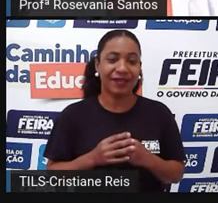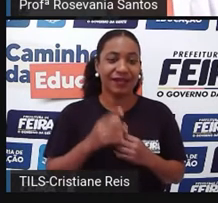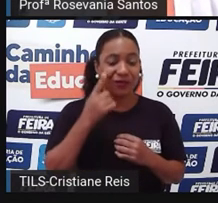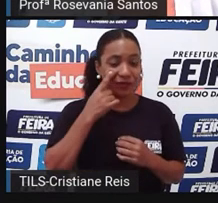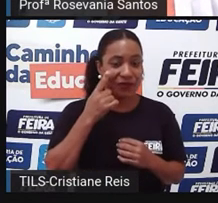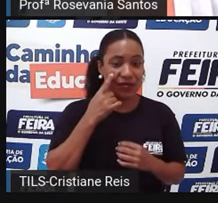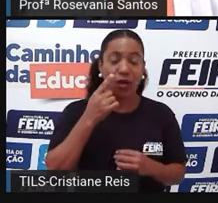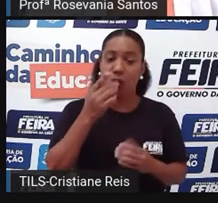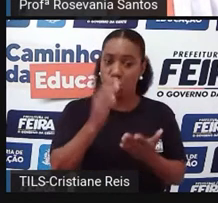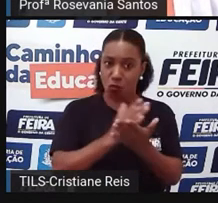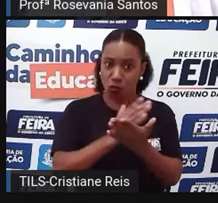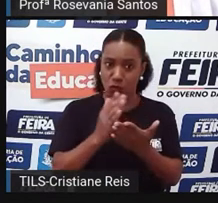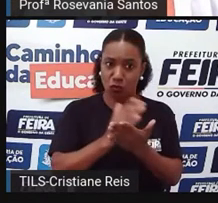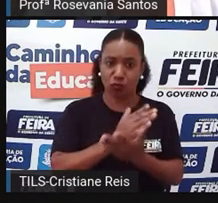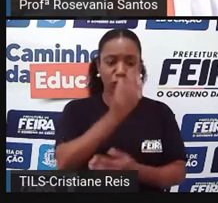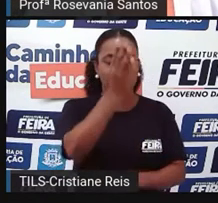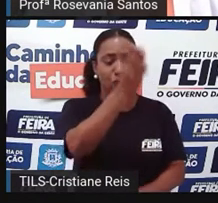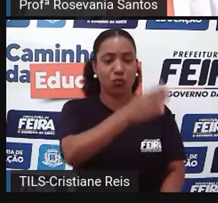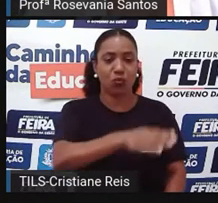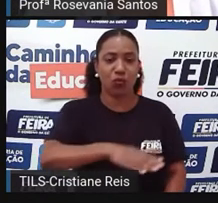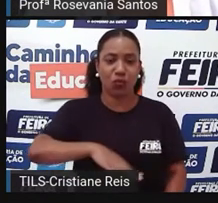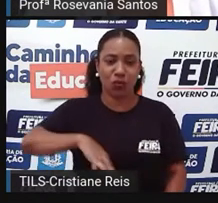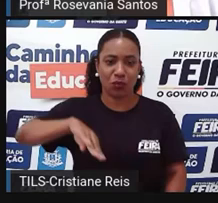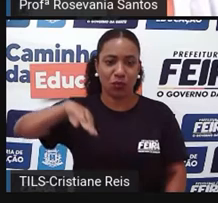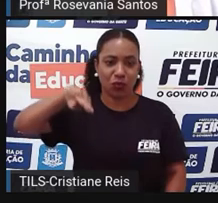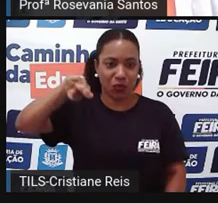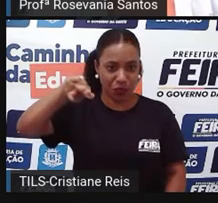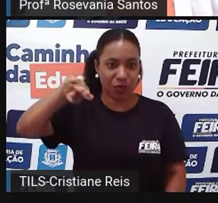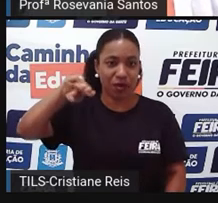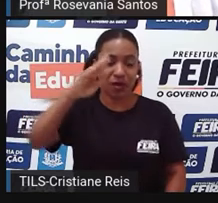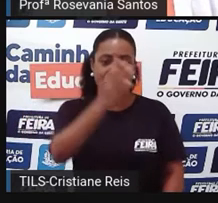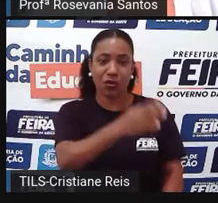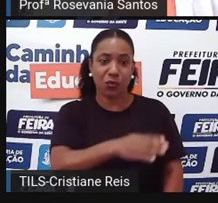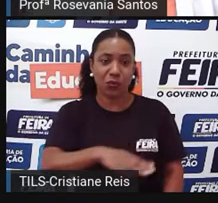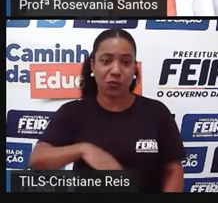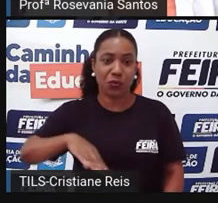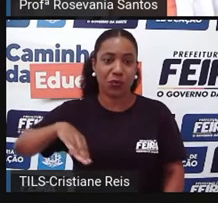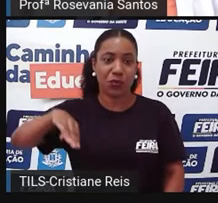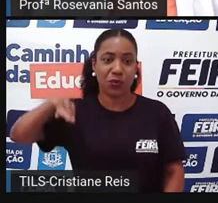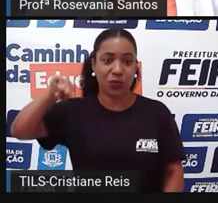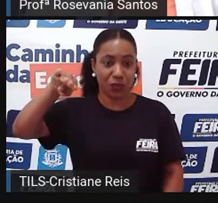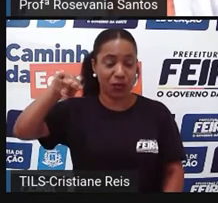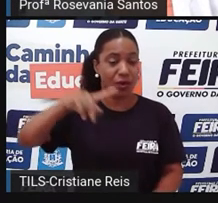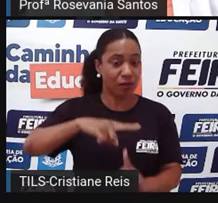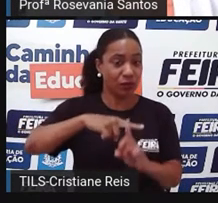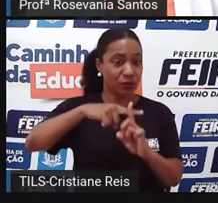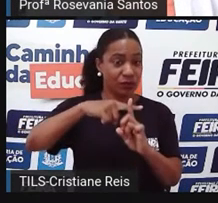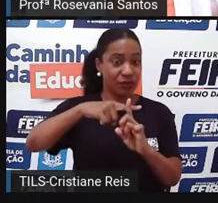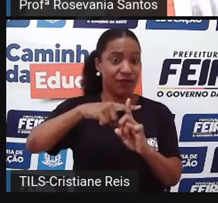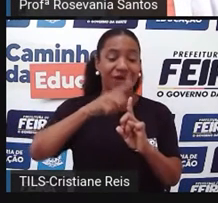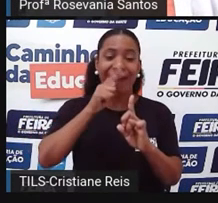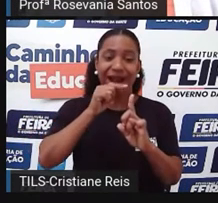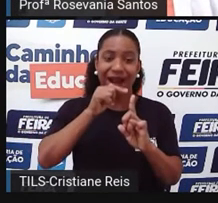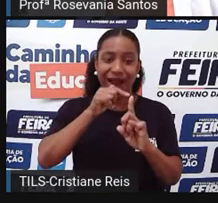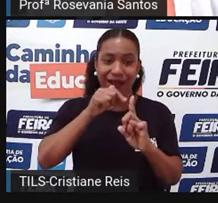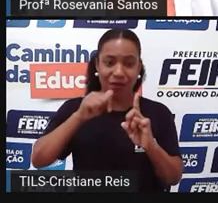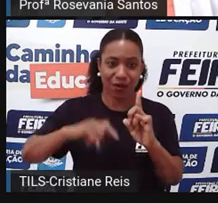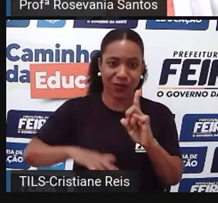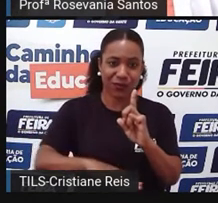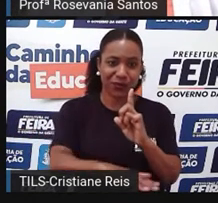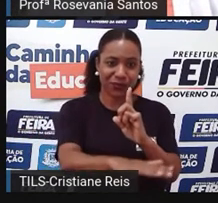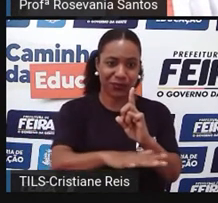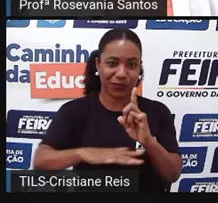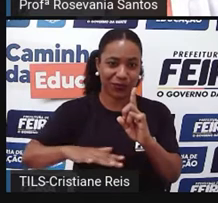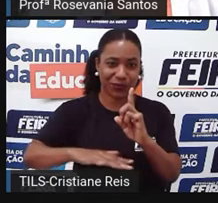depressão. As depressões que têm altitude positiva, elas estão acima do nível do mar, e as que estão